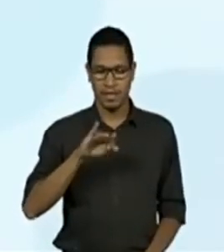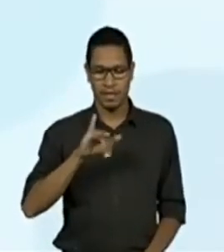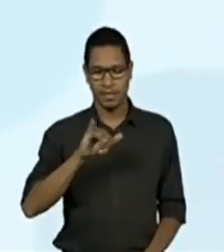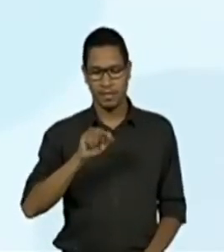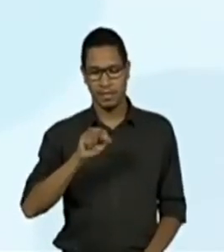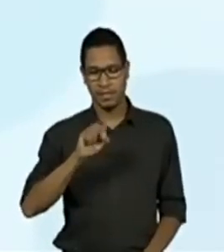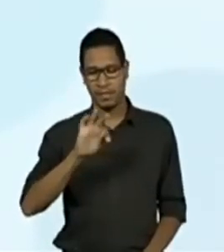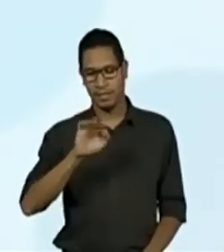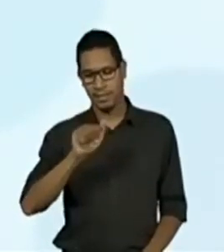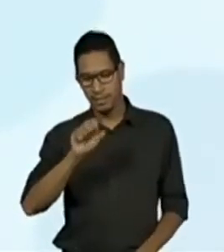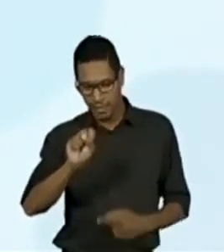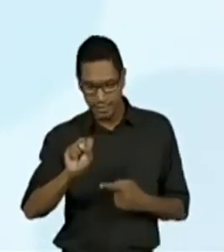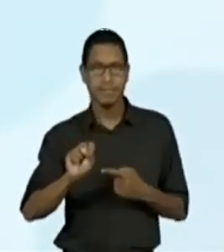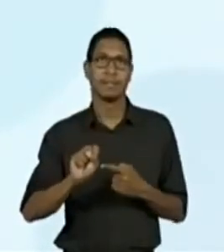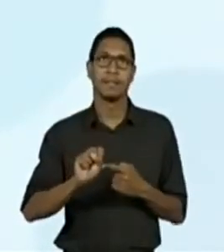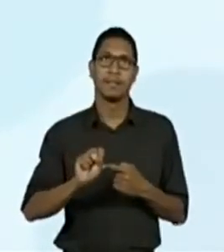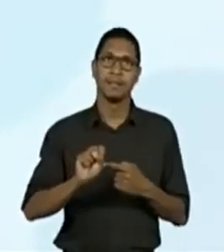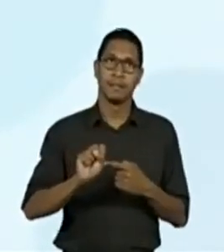Devem parar.